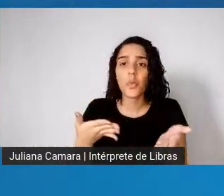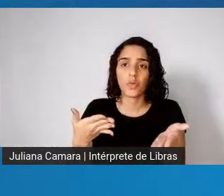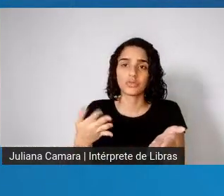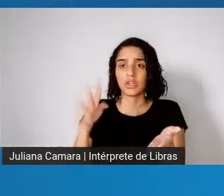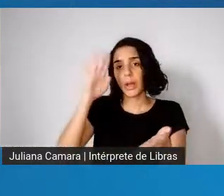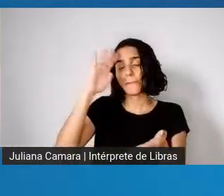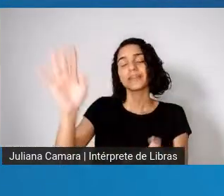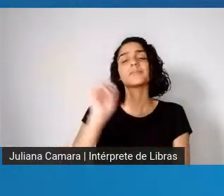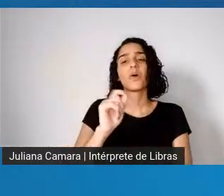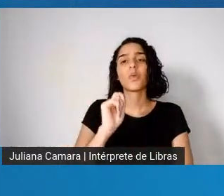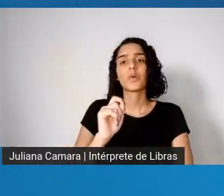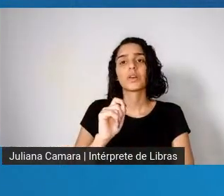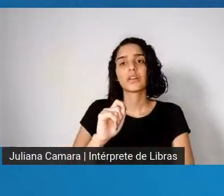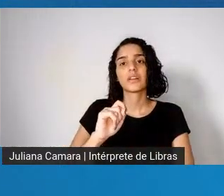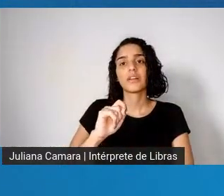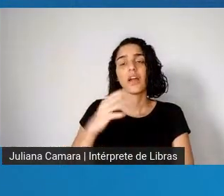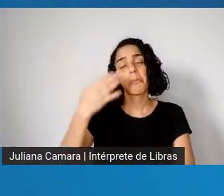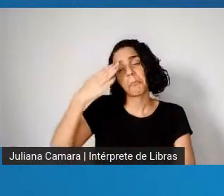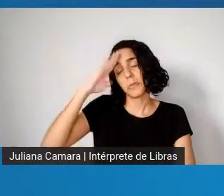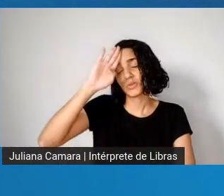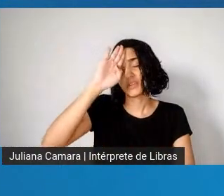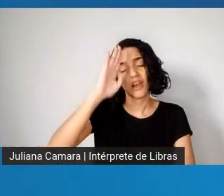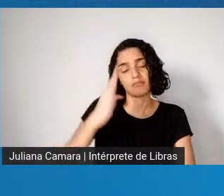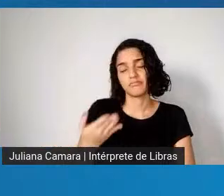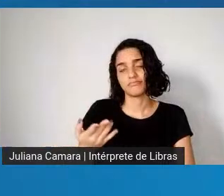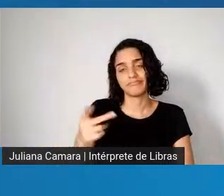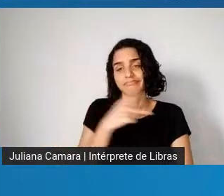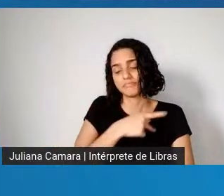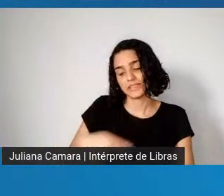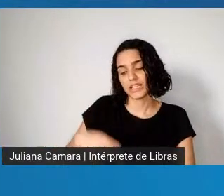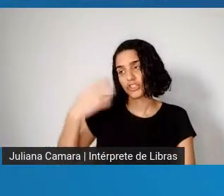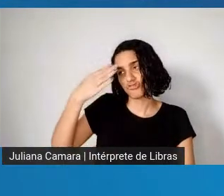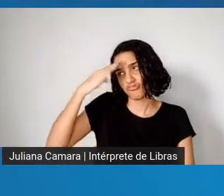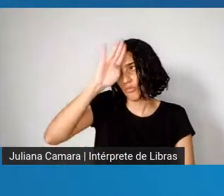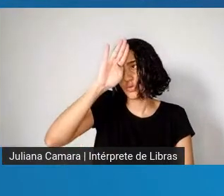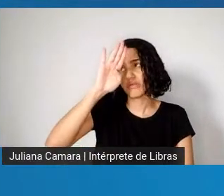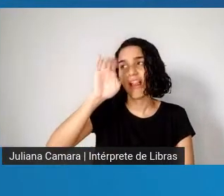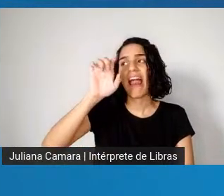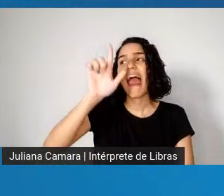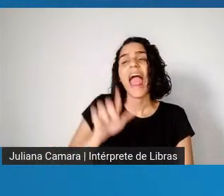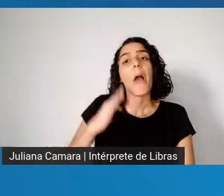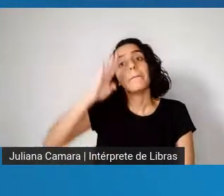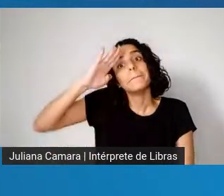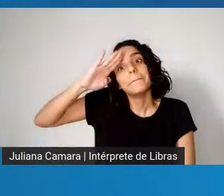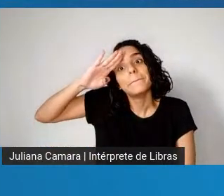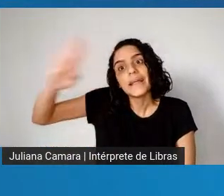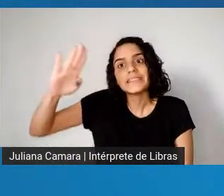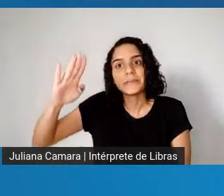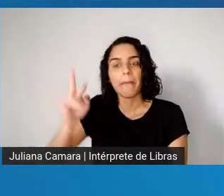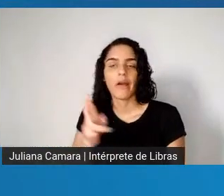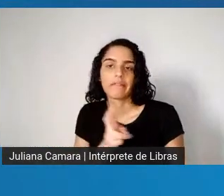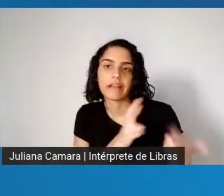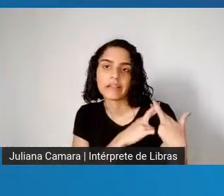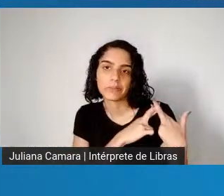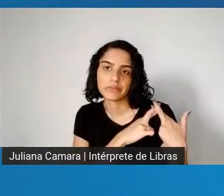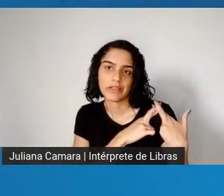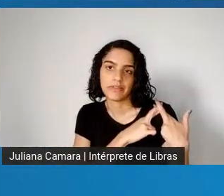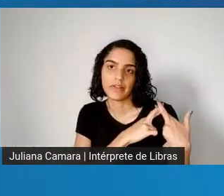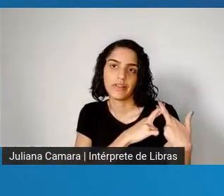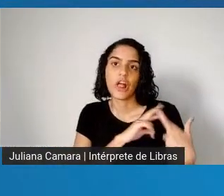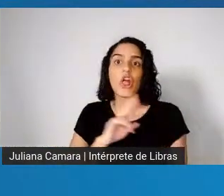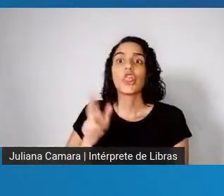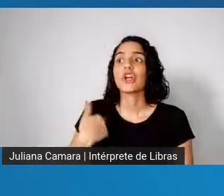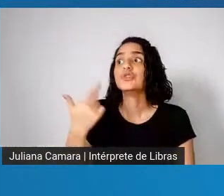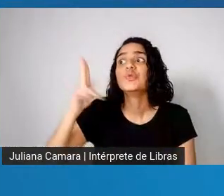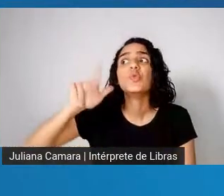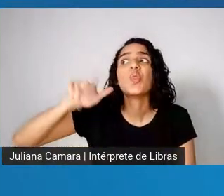realmente Jair Messias Bolsonaro. Nunca, na história deste país, nós vivemos, temporão, Ligia,